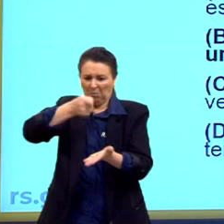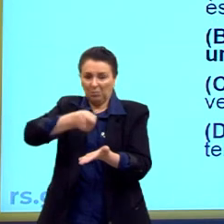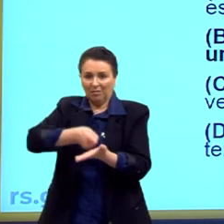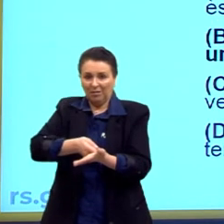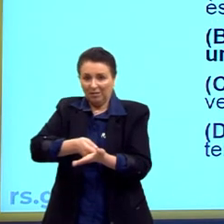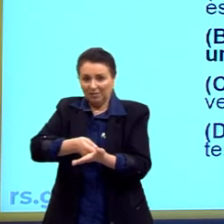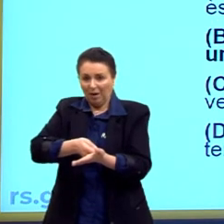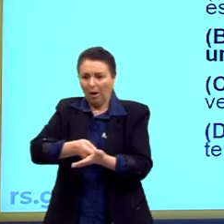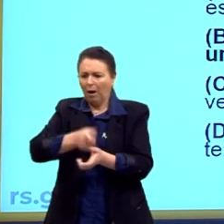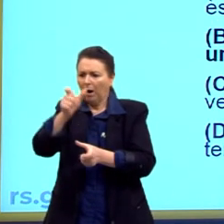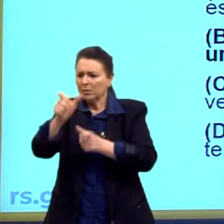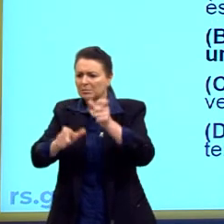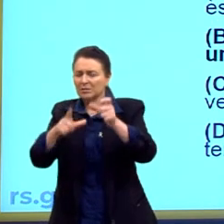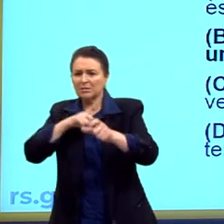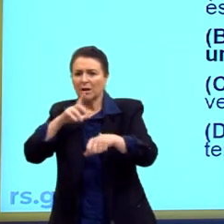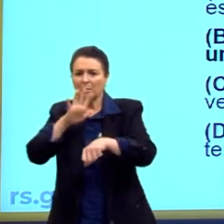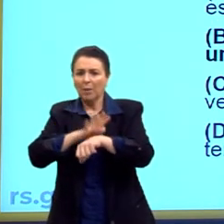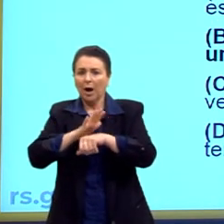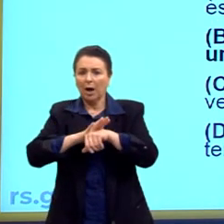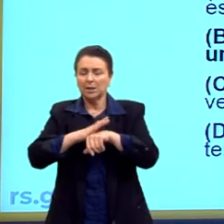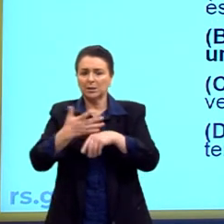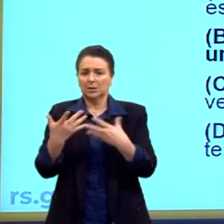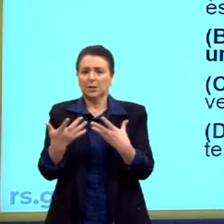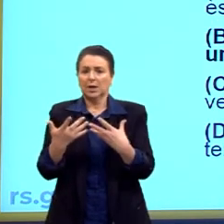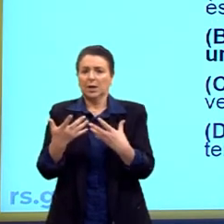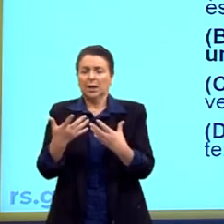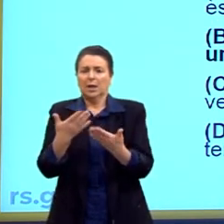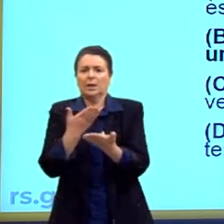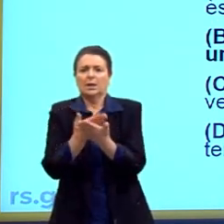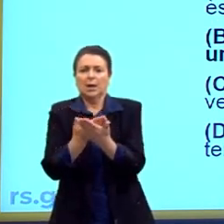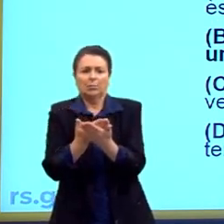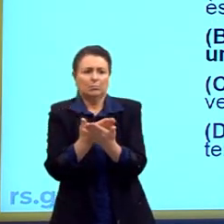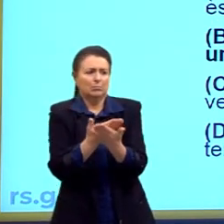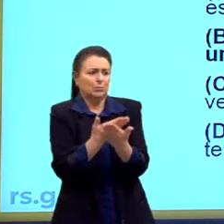as pessoas a ter maior nível de especialização? Não.